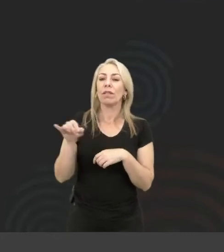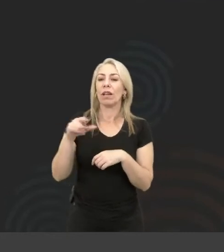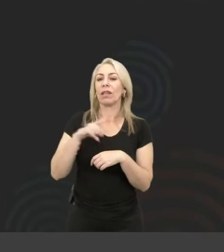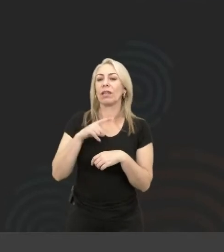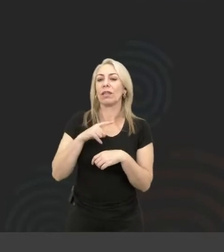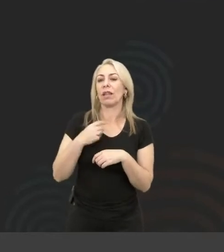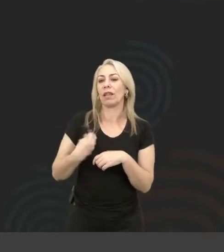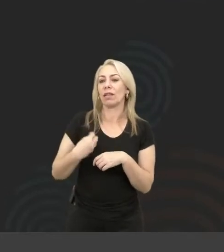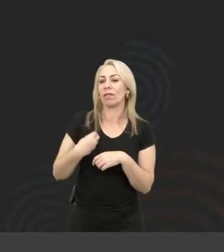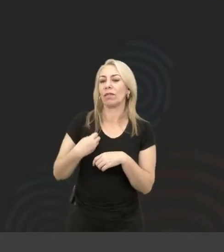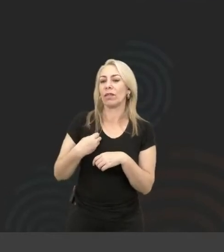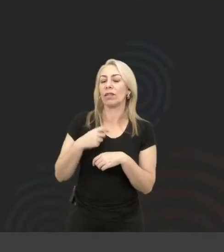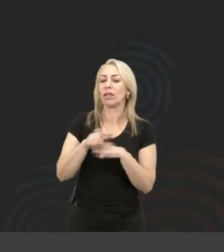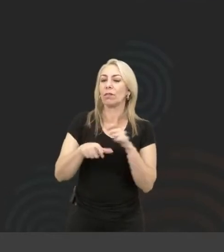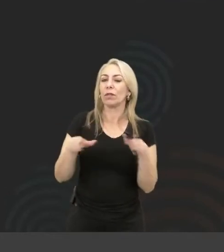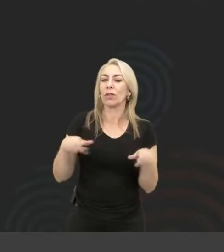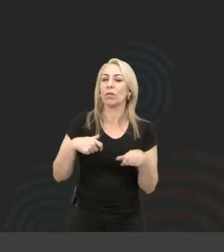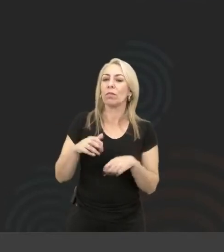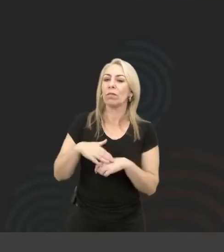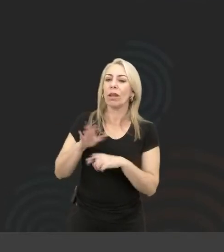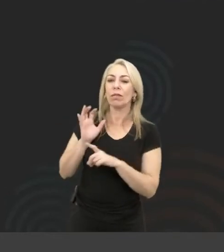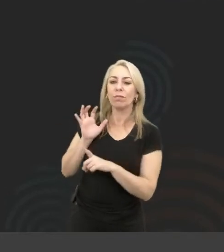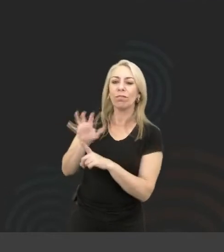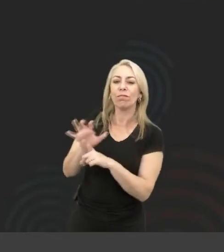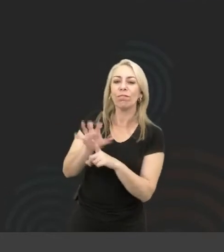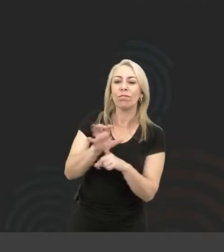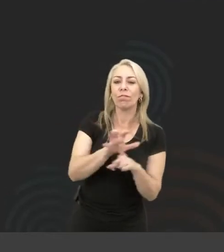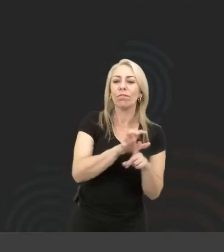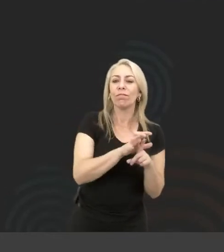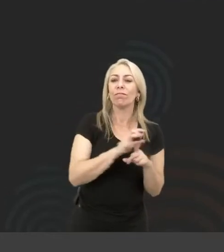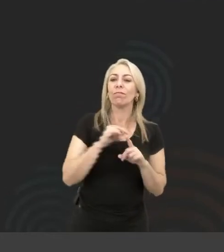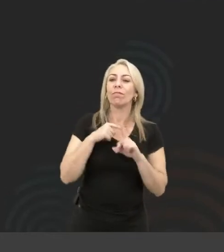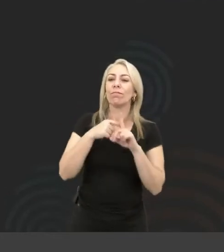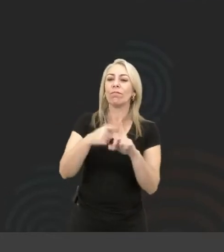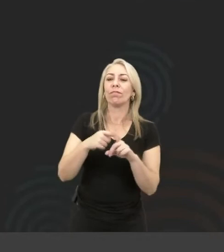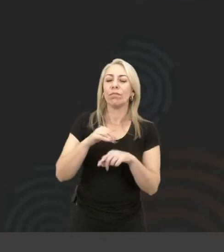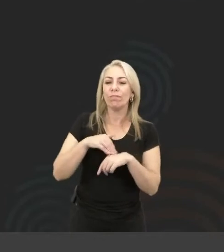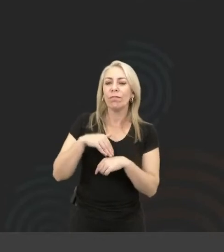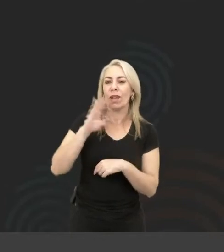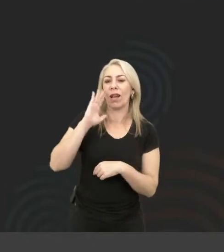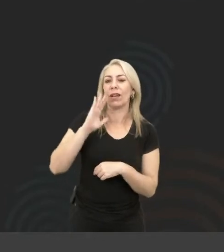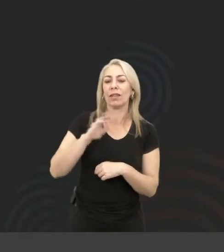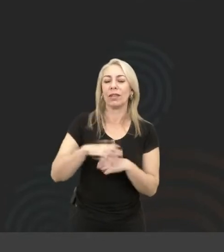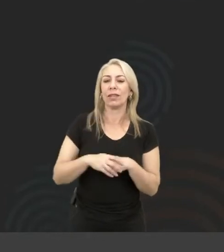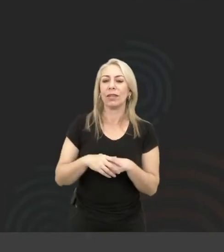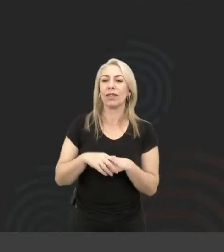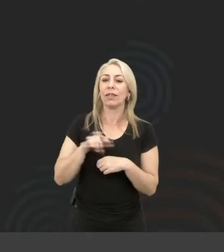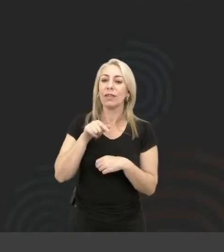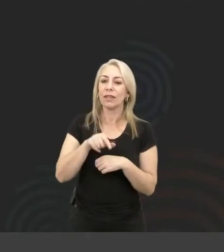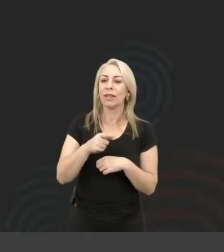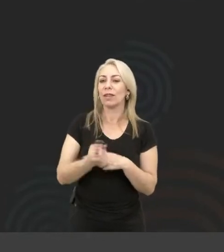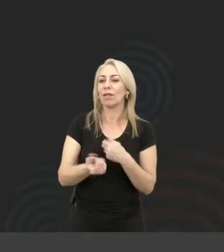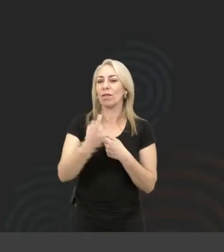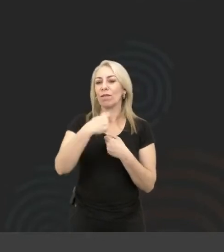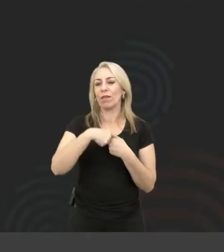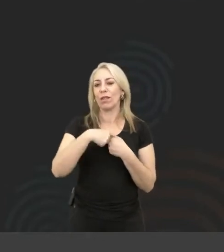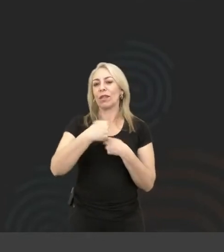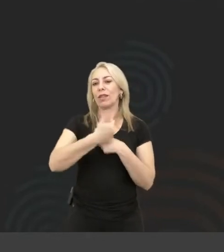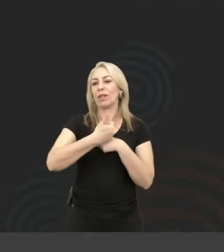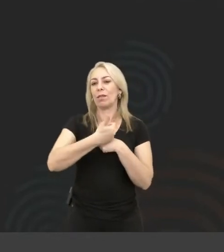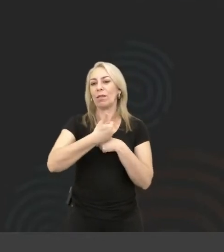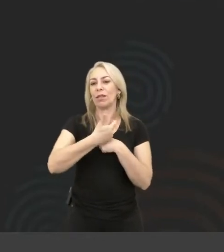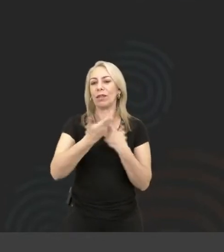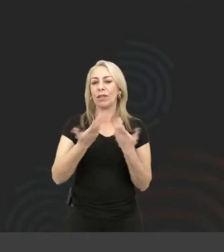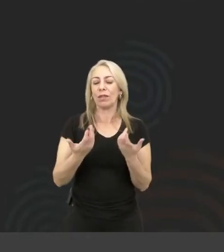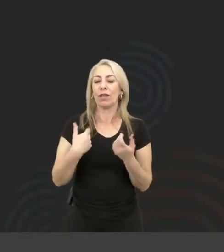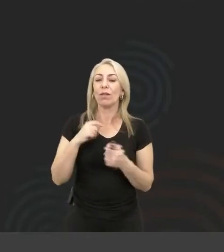vida das pessoas. Quanto mais impacto positivo você causa, esse impacto volta para a sua carreira. Então,